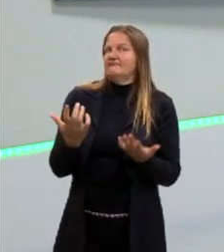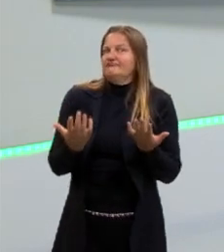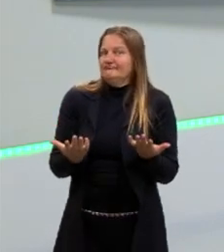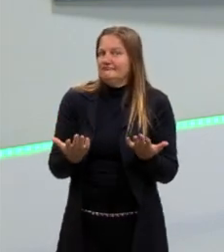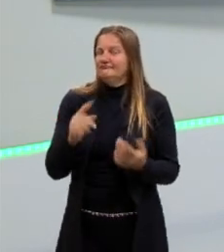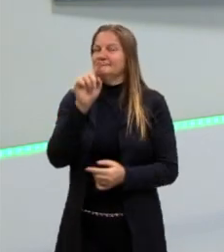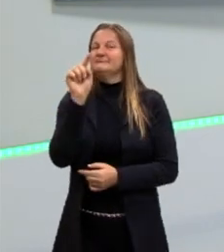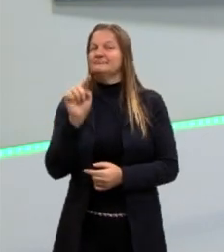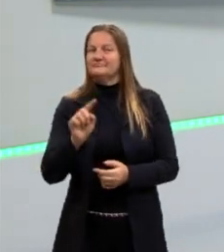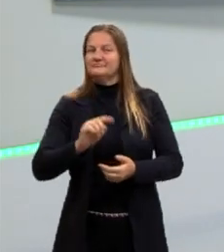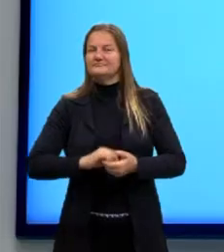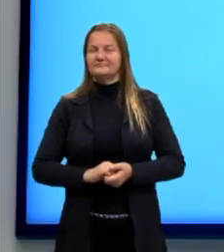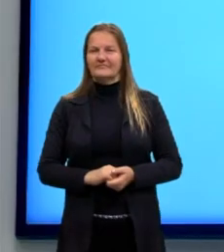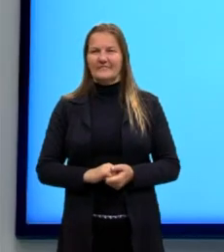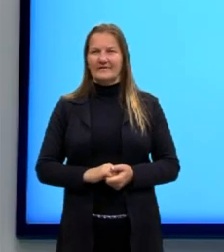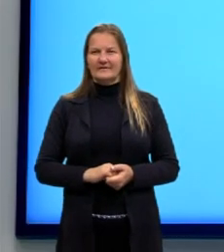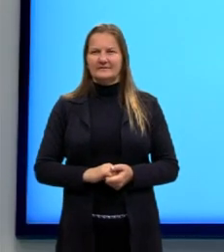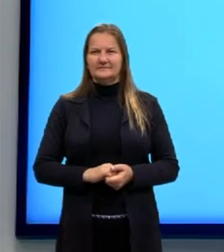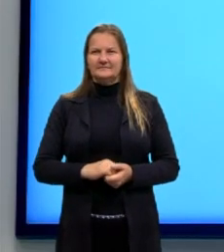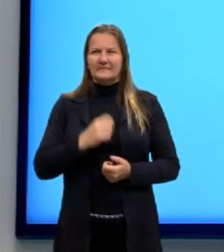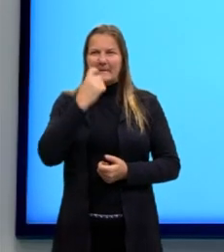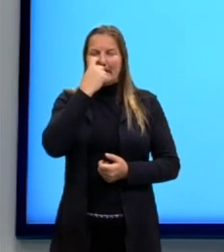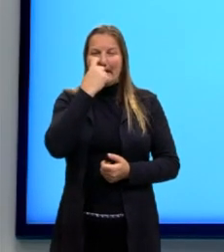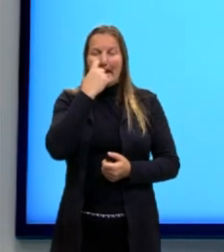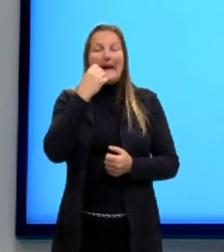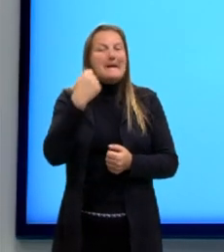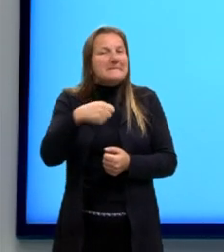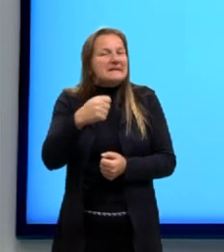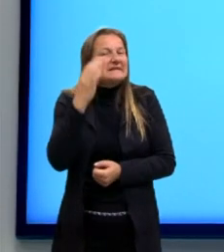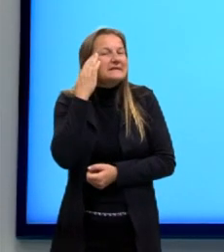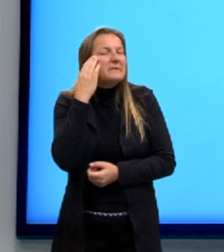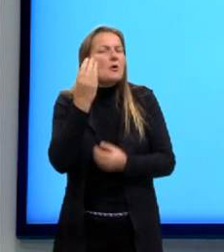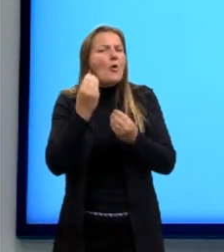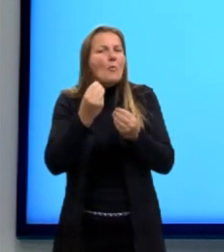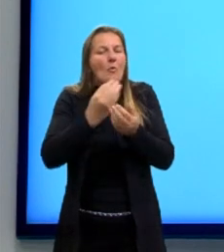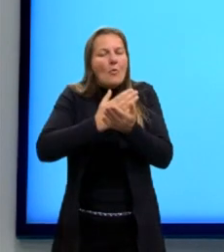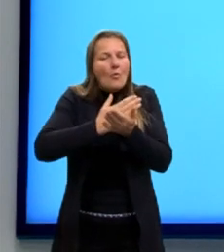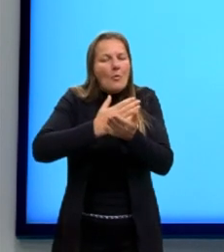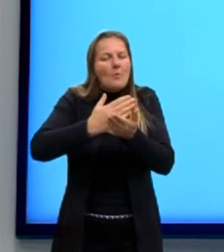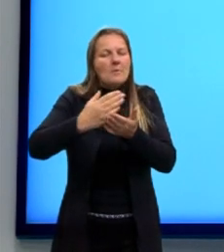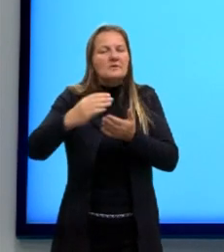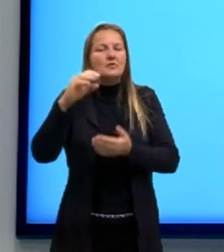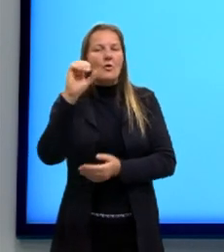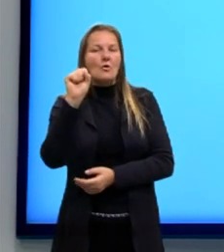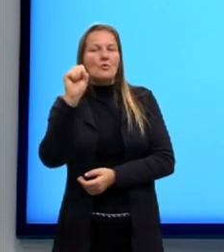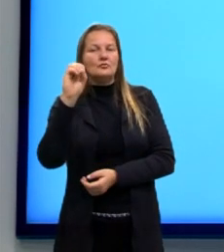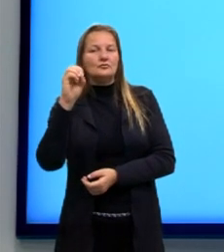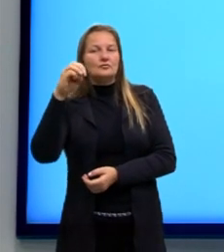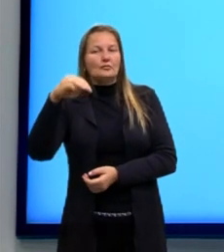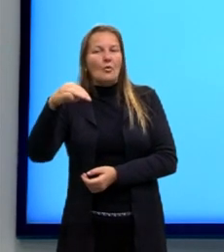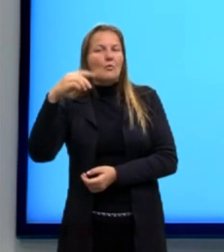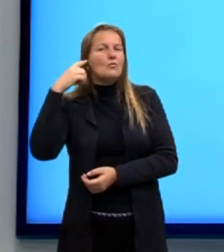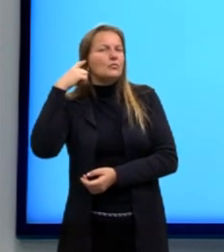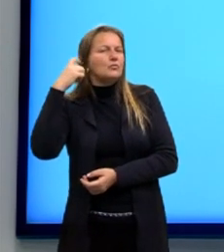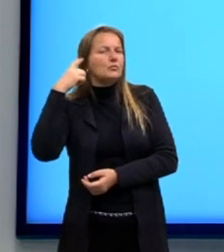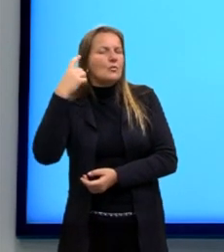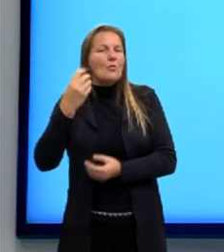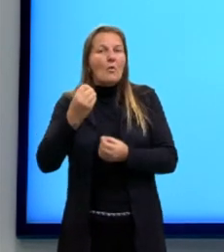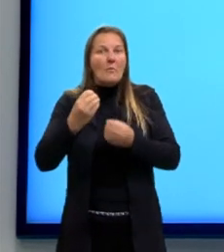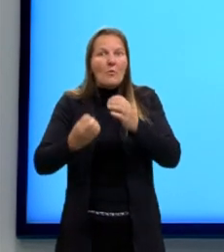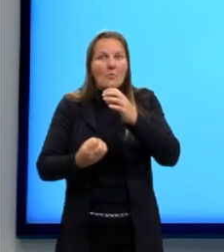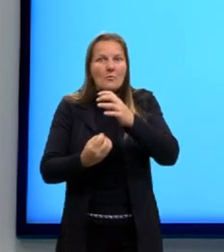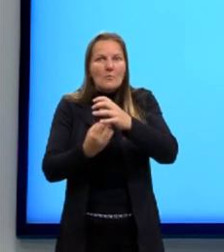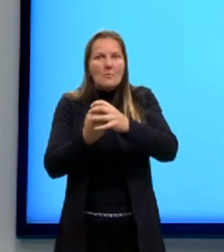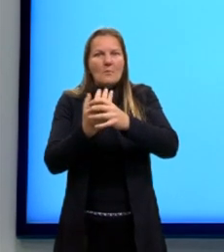Então, para entender se existe som no espaço, a gente precisa entender a origem do som, como que o som se forma, né? Então a